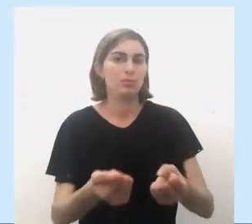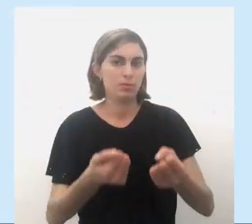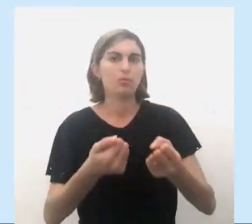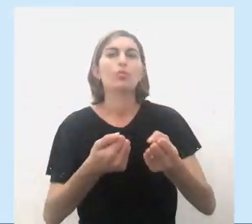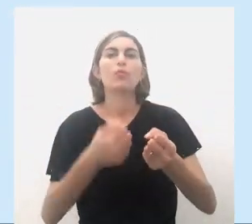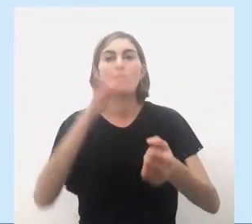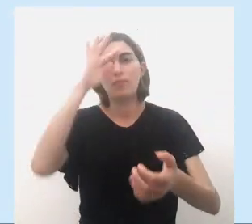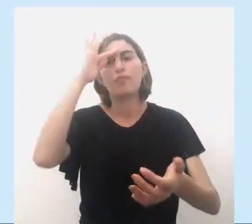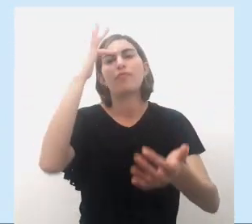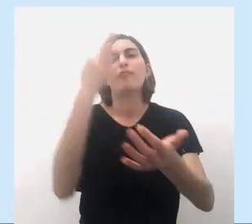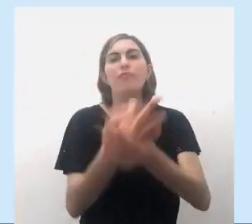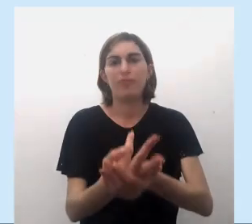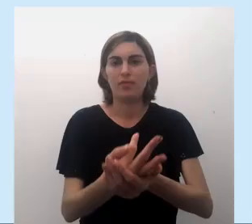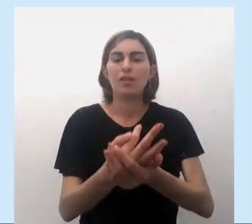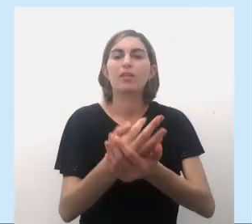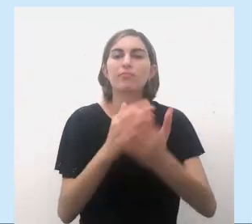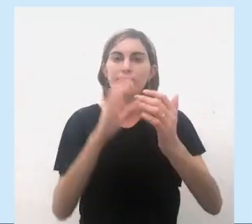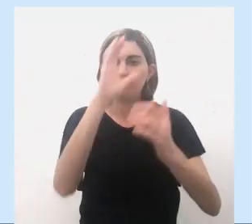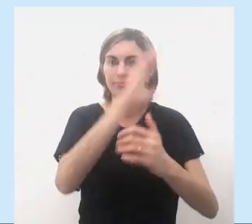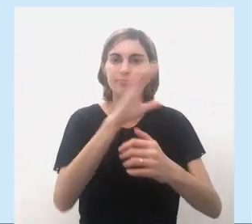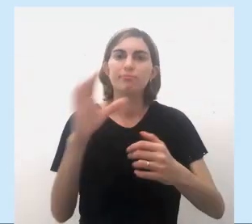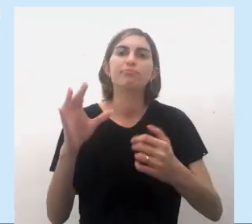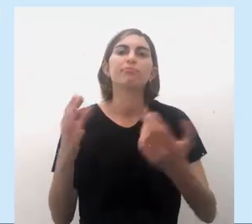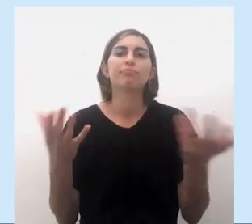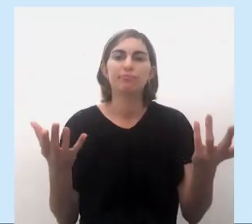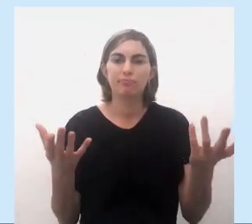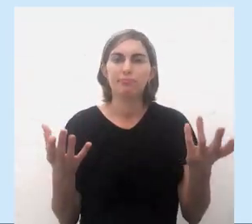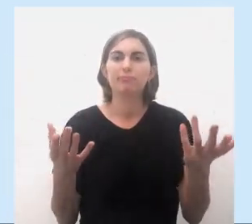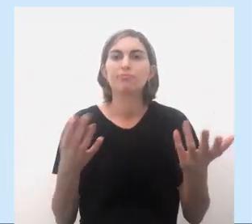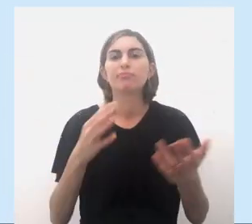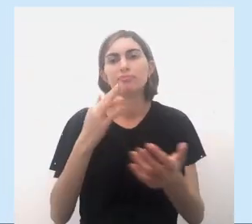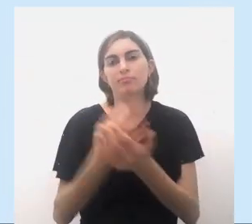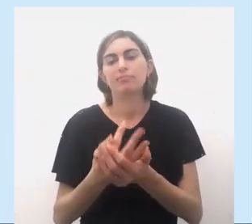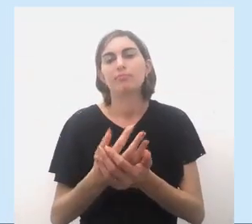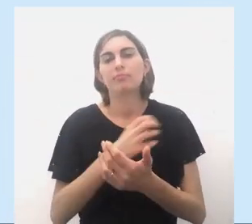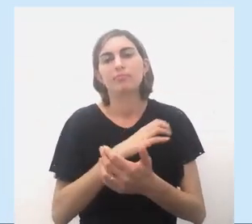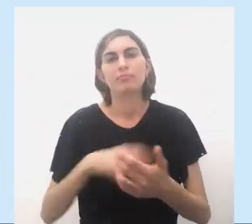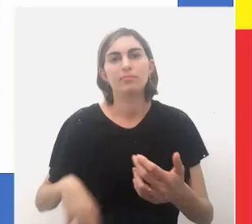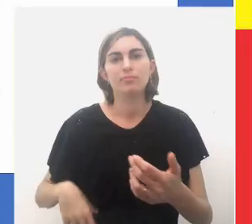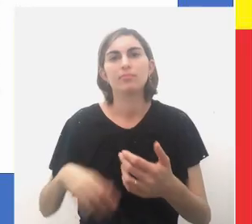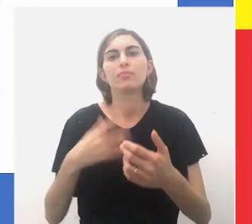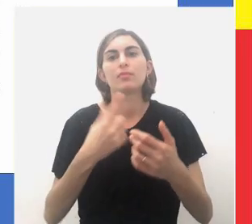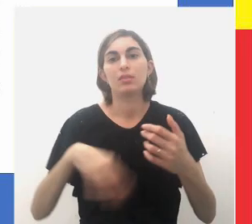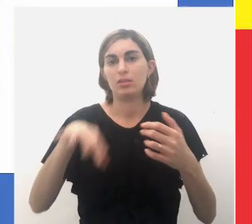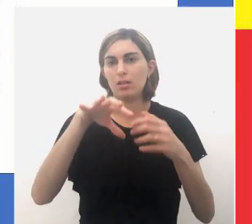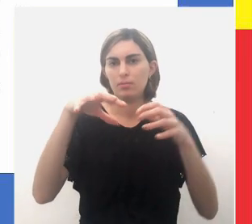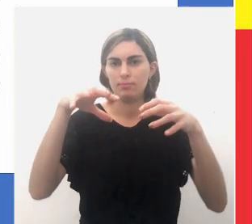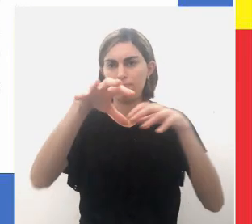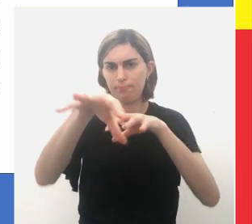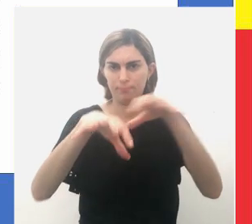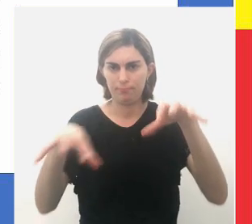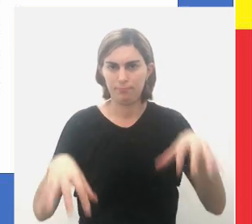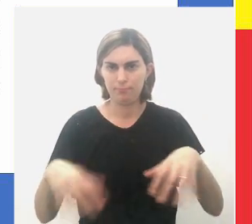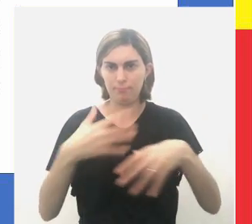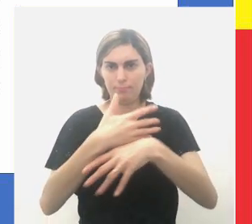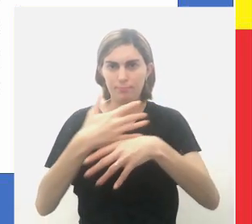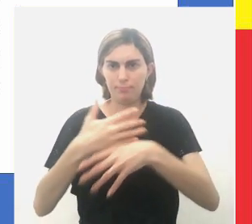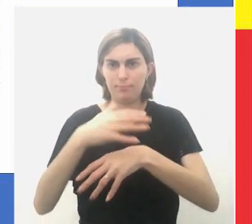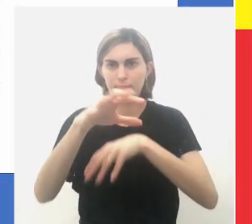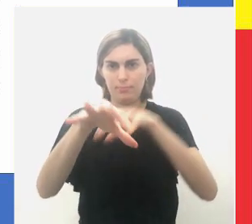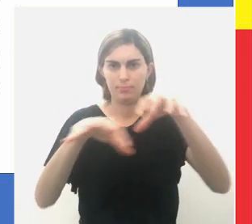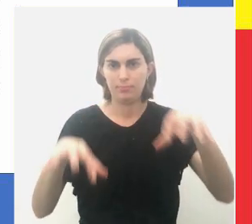aceitado a fé cristã. Tinha aceitado a fé cristã. Nas aldeias de